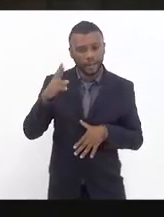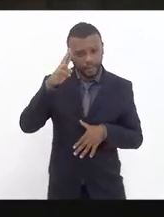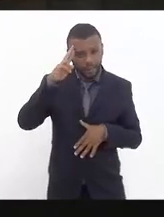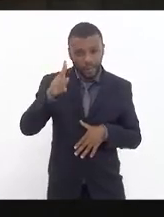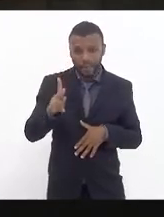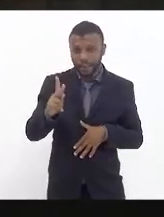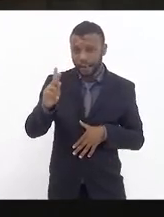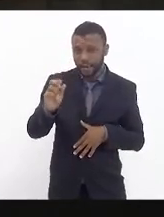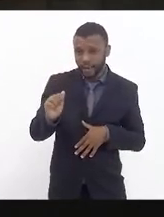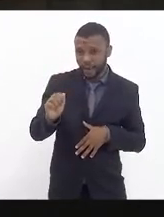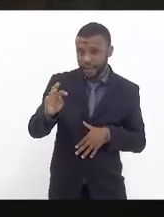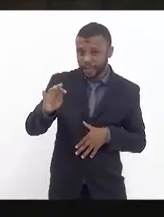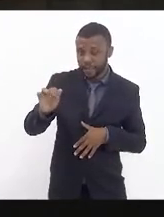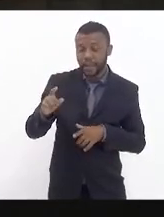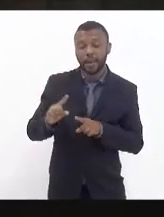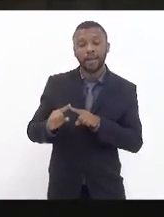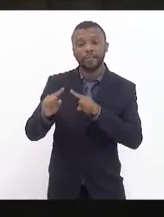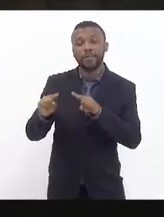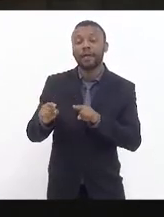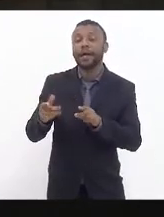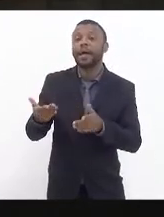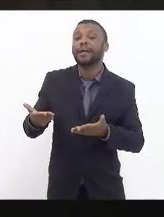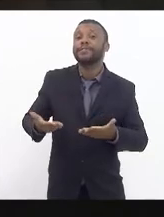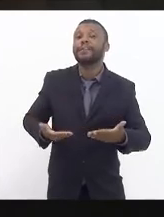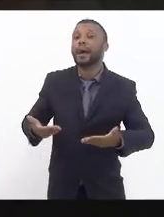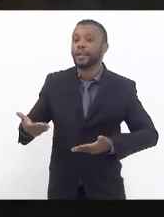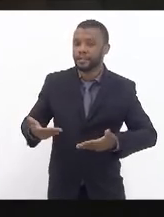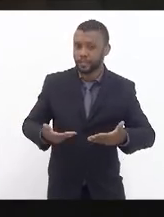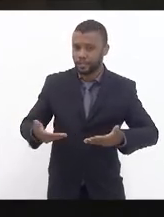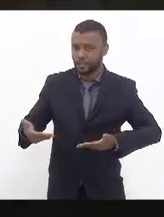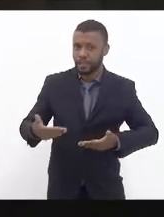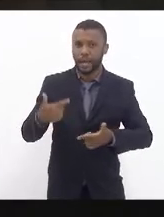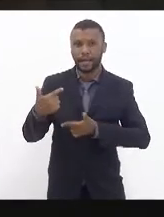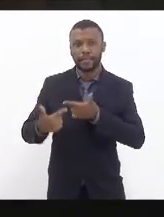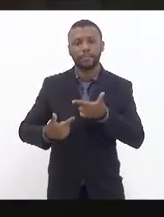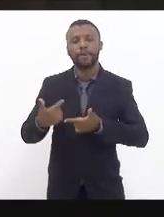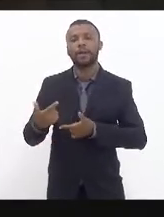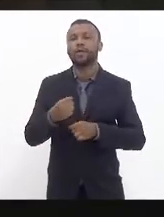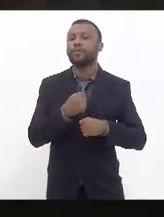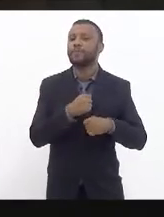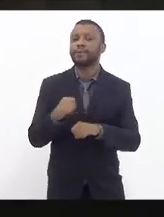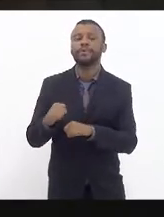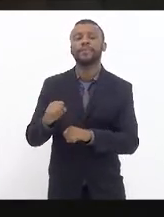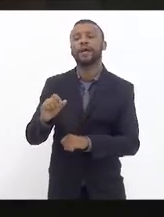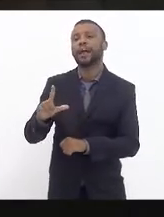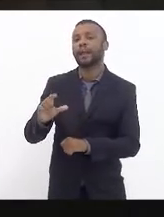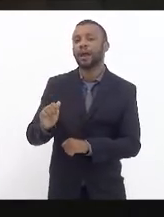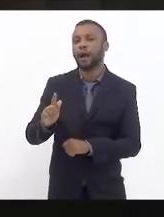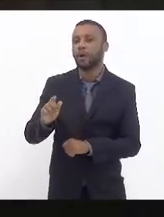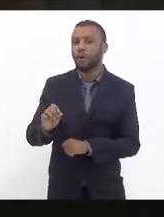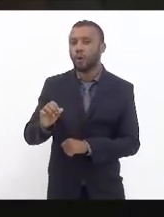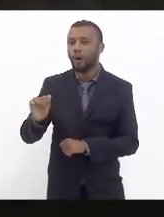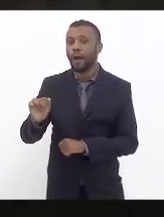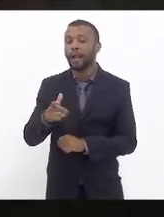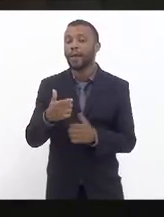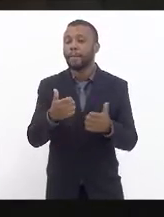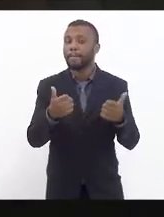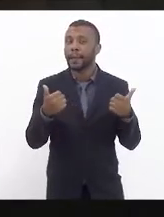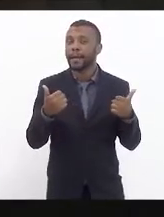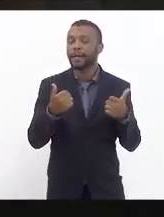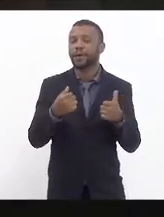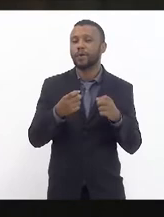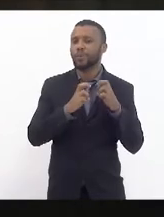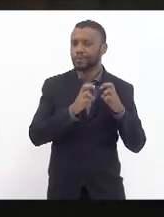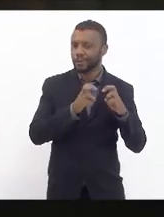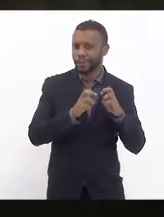ela é diarista e ela trabalha numa faxina na Lagoa então ela ela pega o trem na estação Tancredo Neves